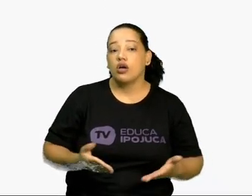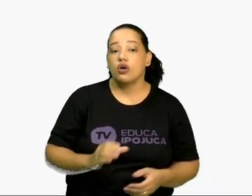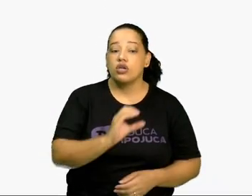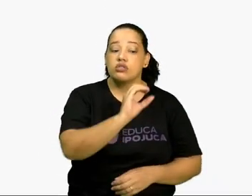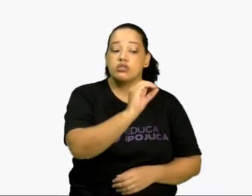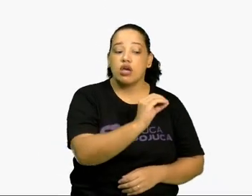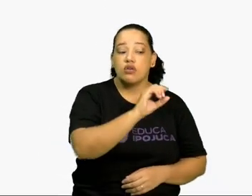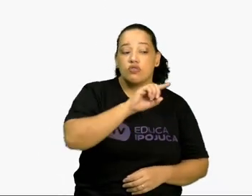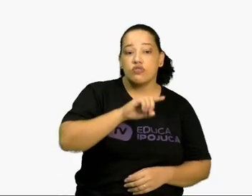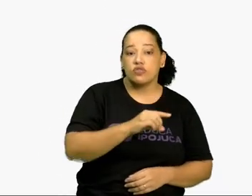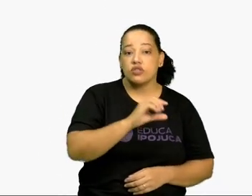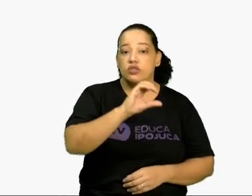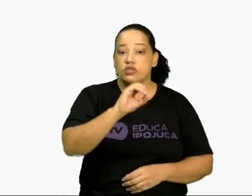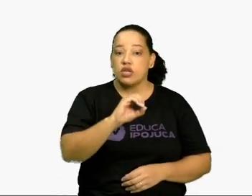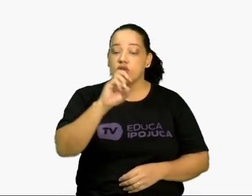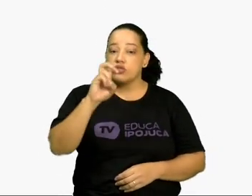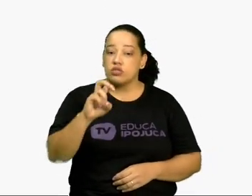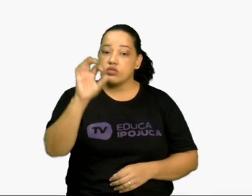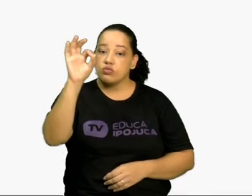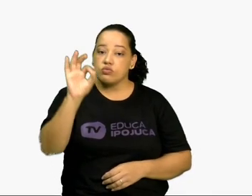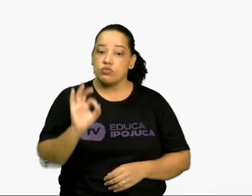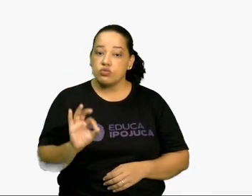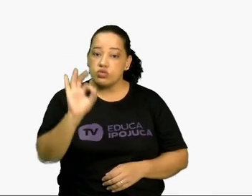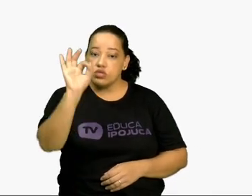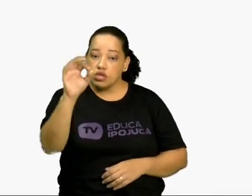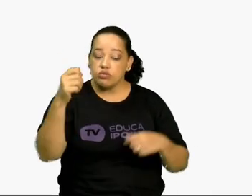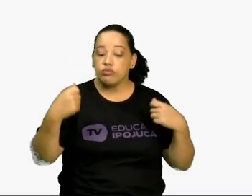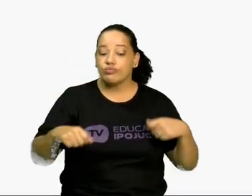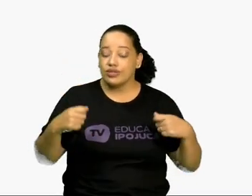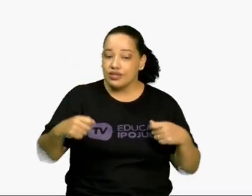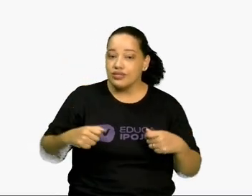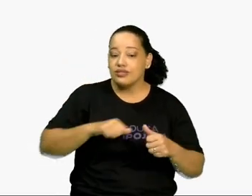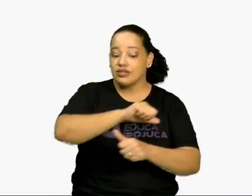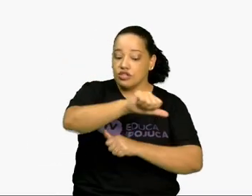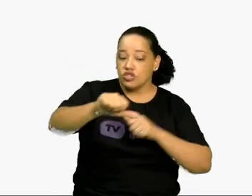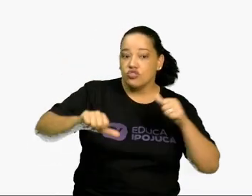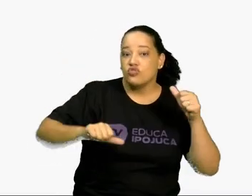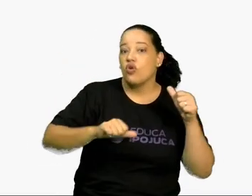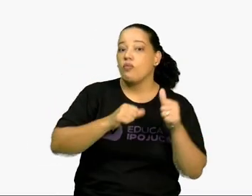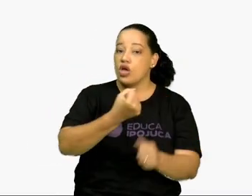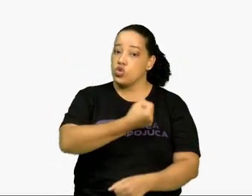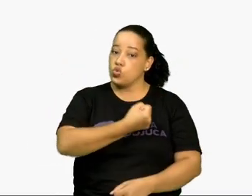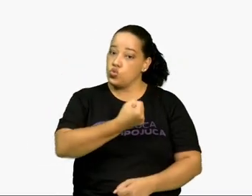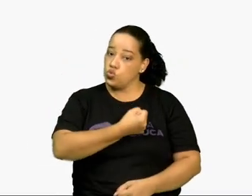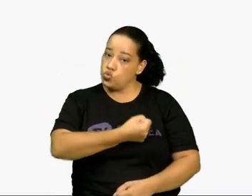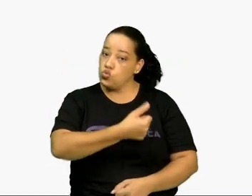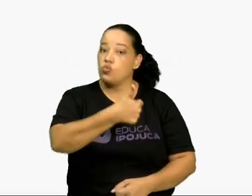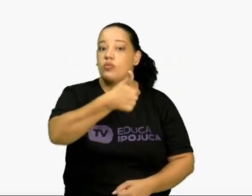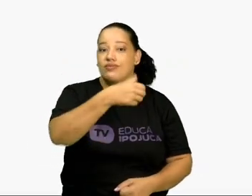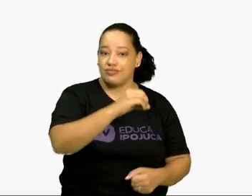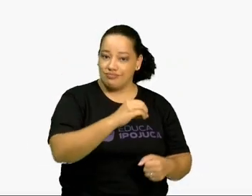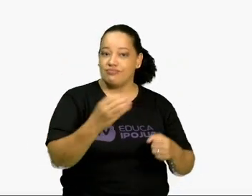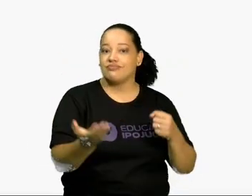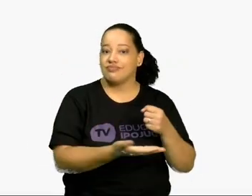tem que agora transformar aqui no número decimal. Ficará igual a 0